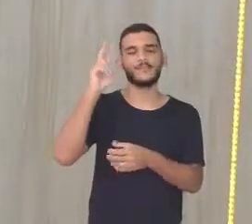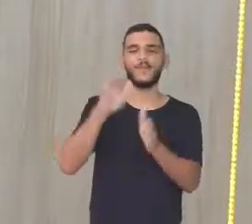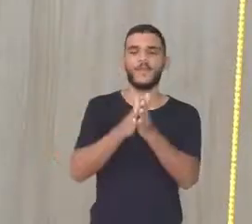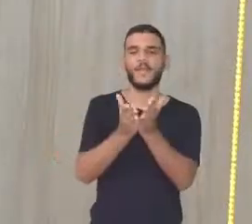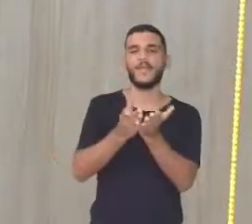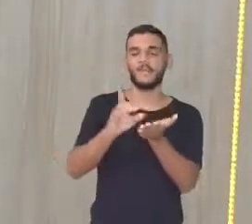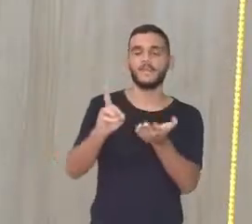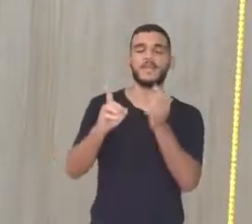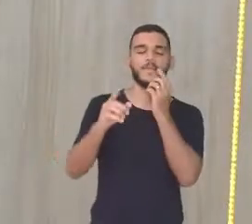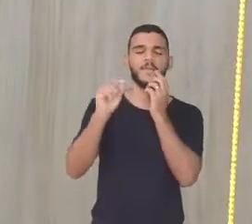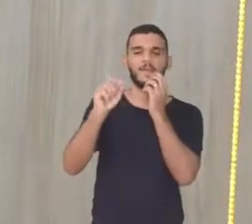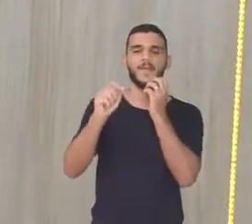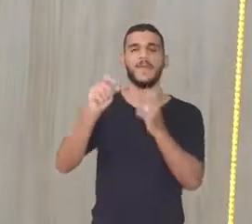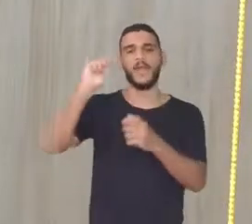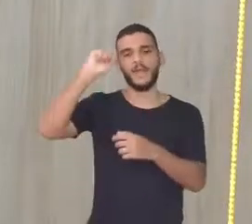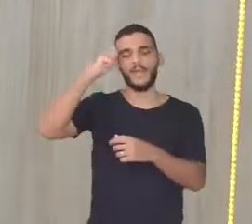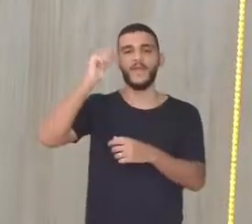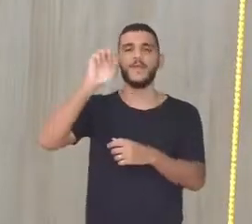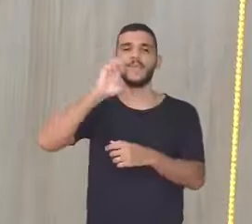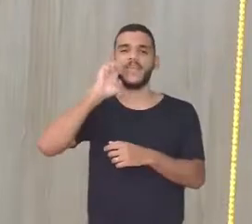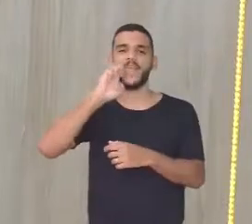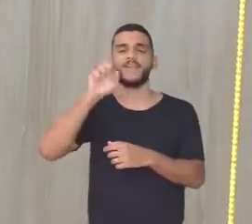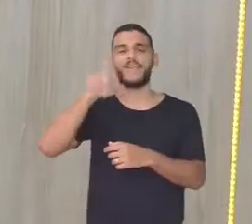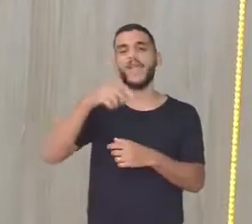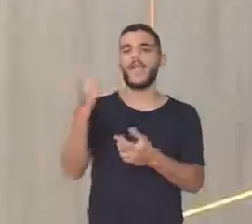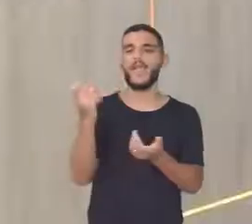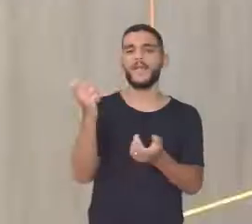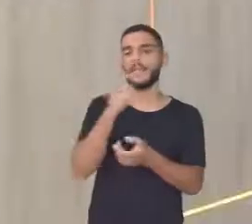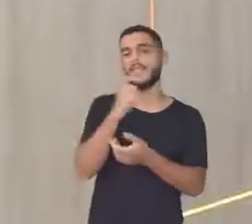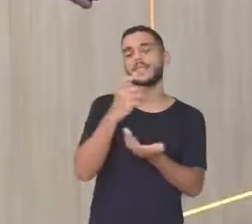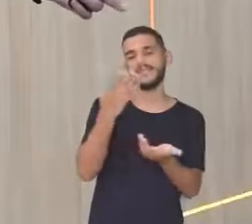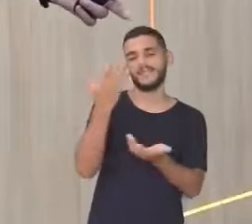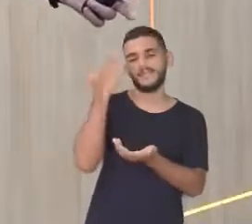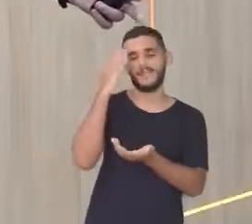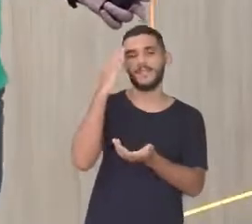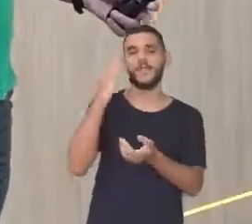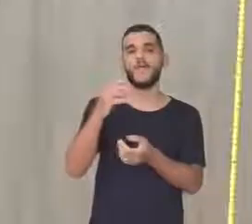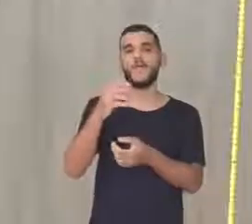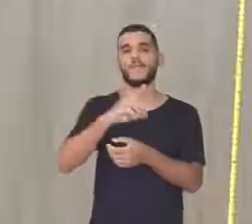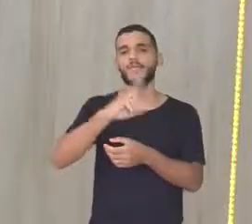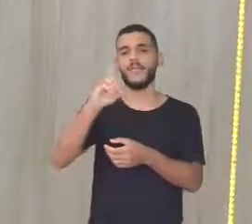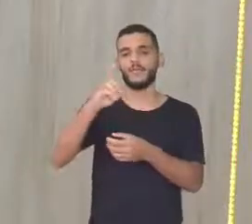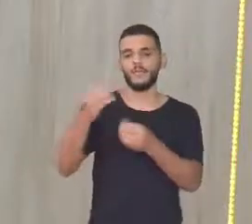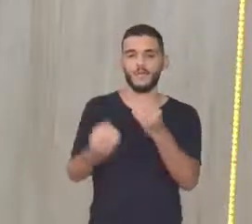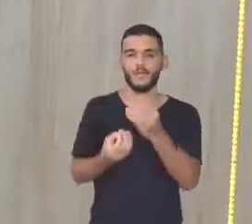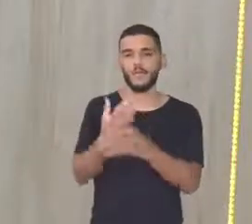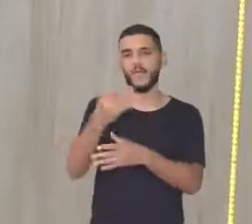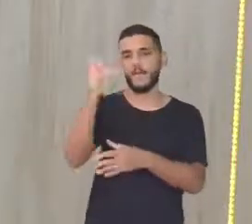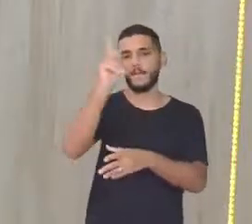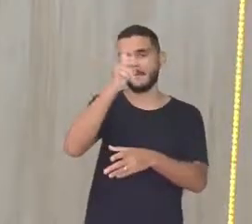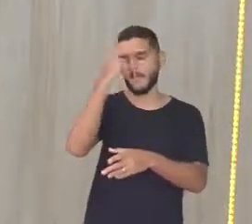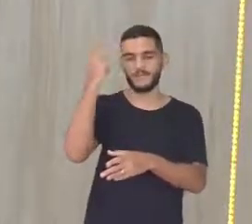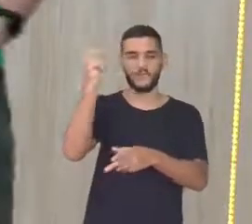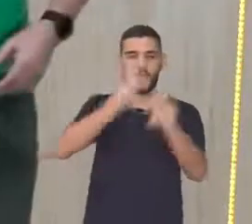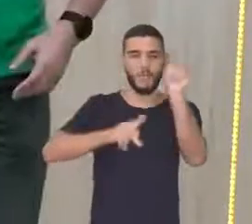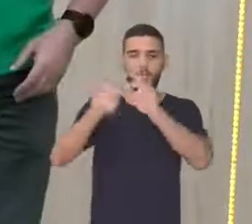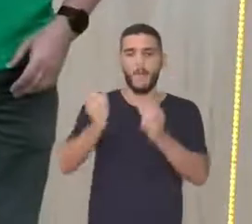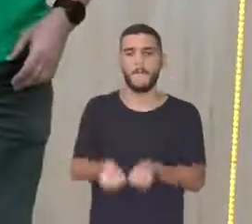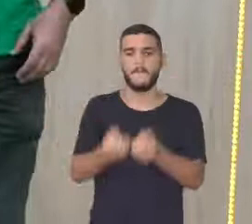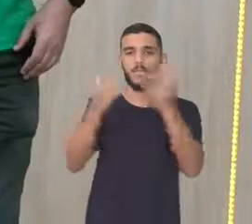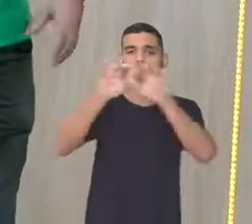Numa parte da terra Né? No lugar E aí É mais uma ideia Mas essa minha aí Eu sou meio doido Mas eu já corta pra cá Então vamos lá